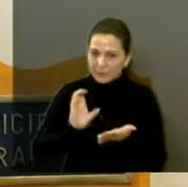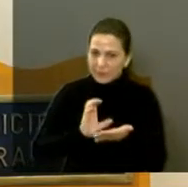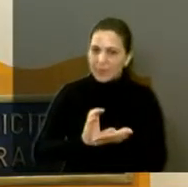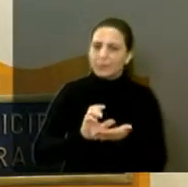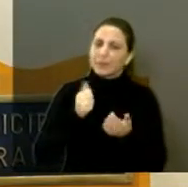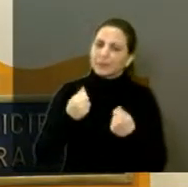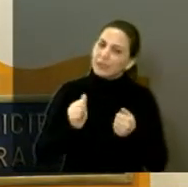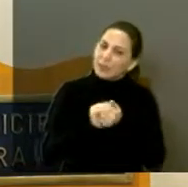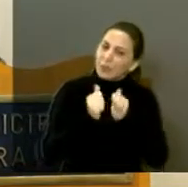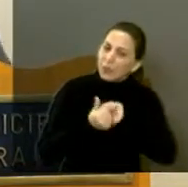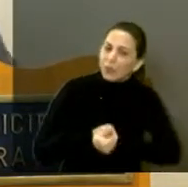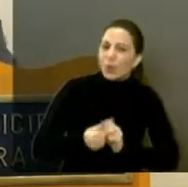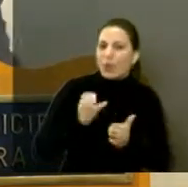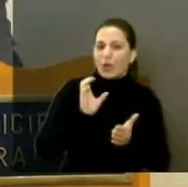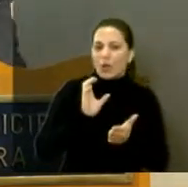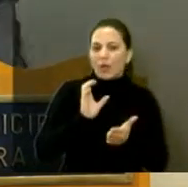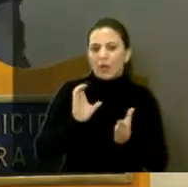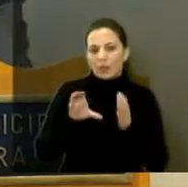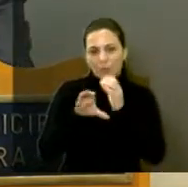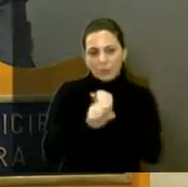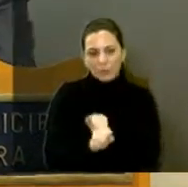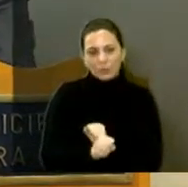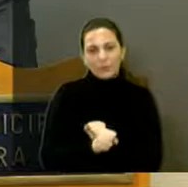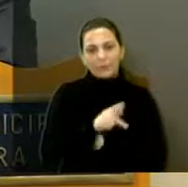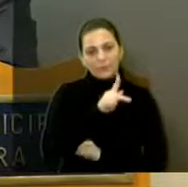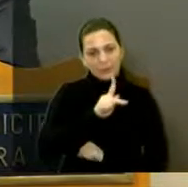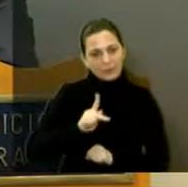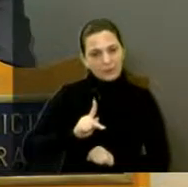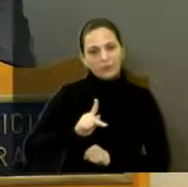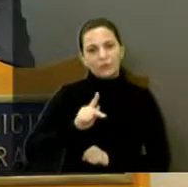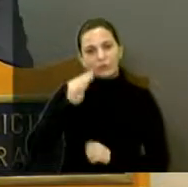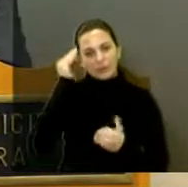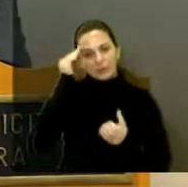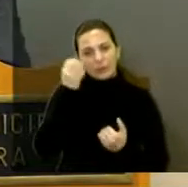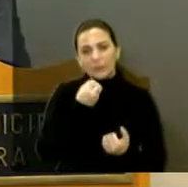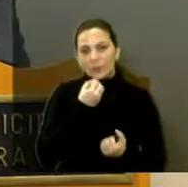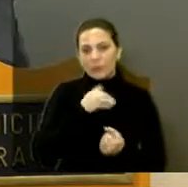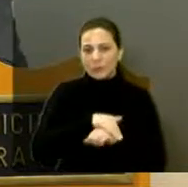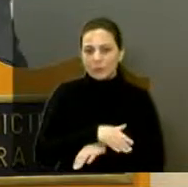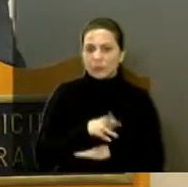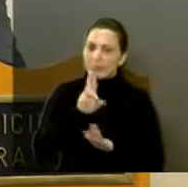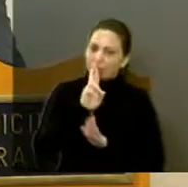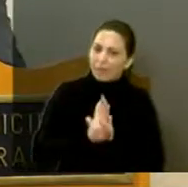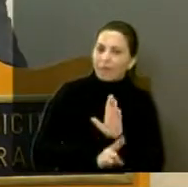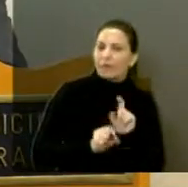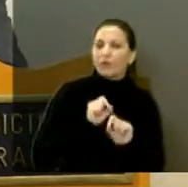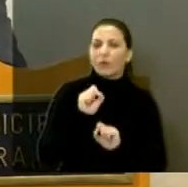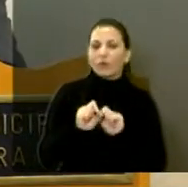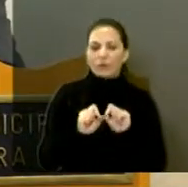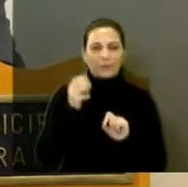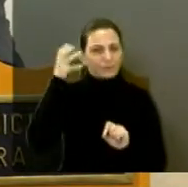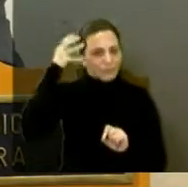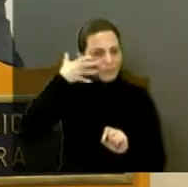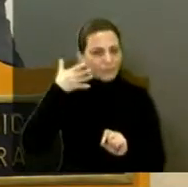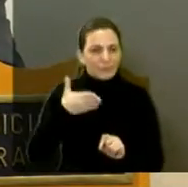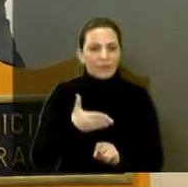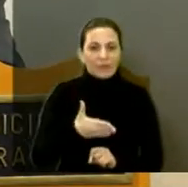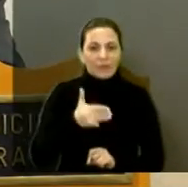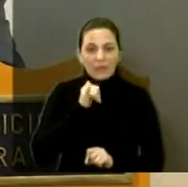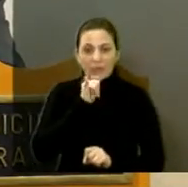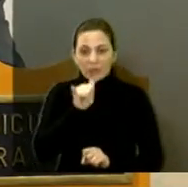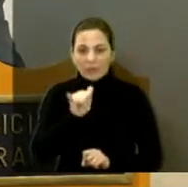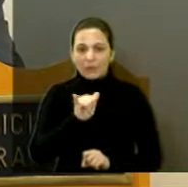adequar às contas. Sr. Presidente, obrigado. Boa noite. E também, também, relatar. Acabei de ligar para o Jefferson.